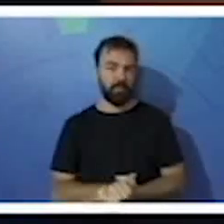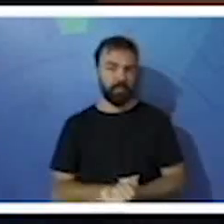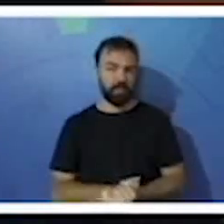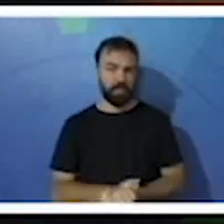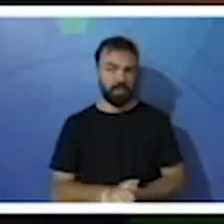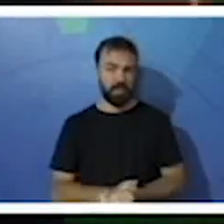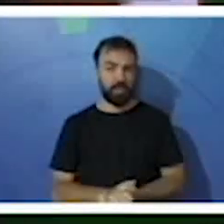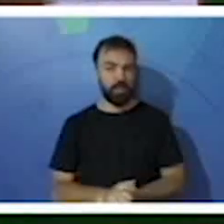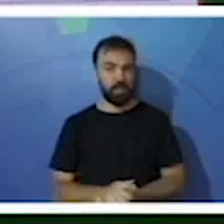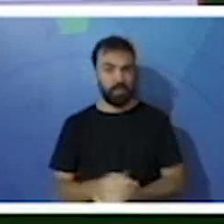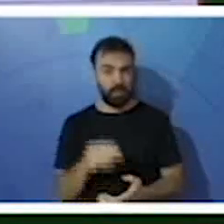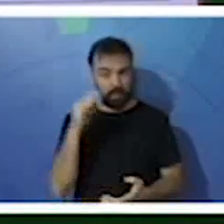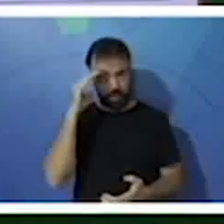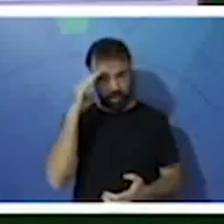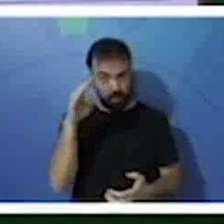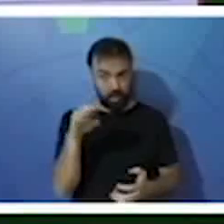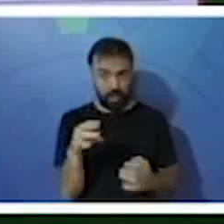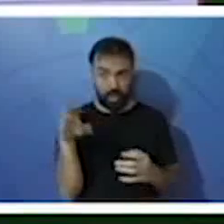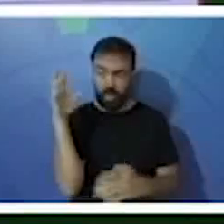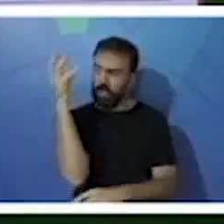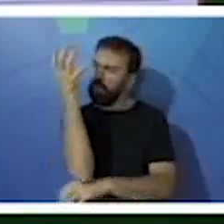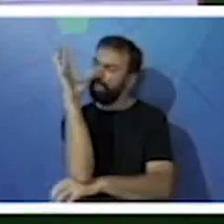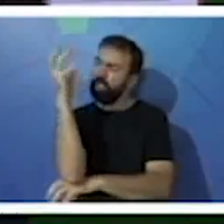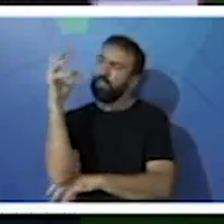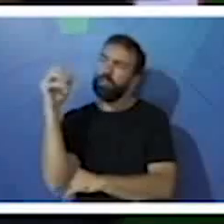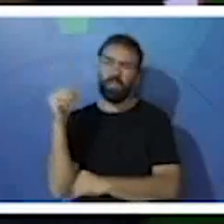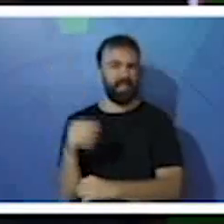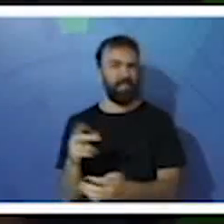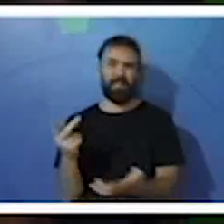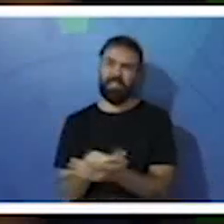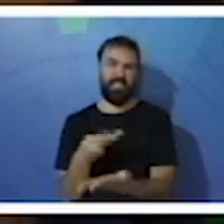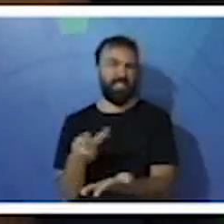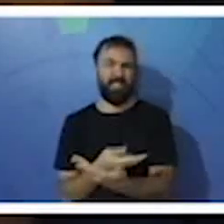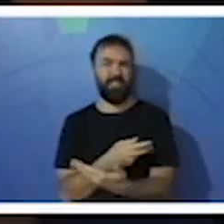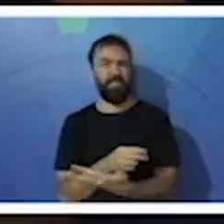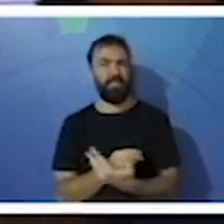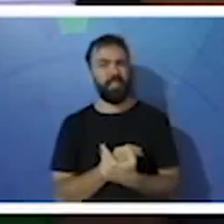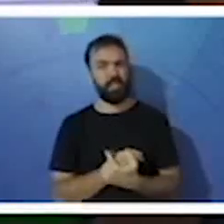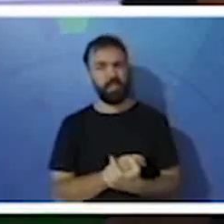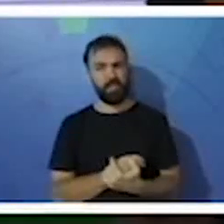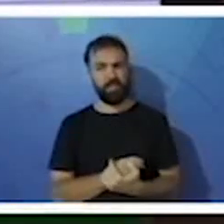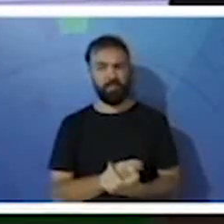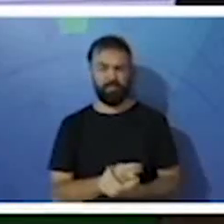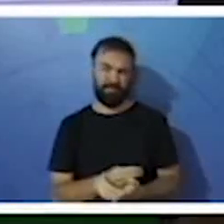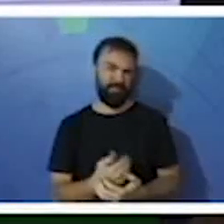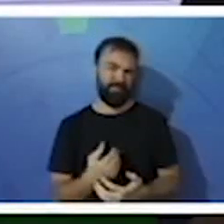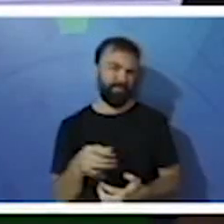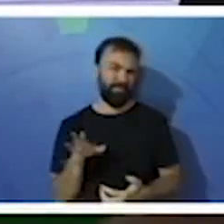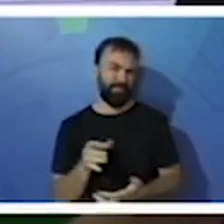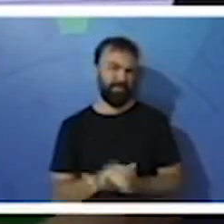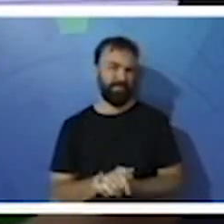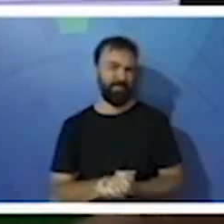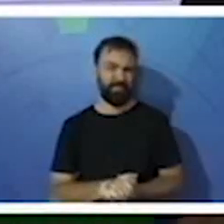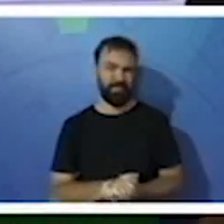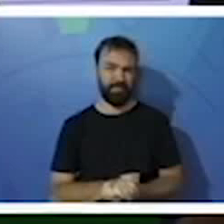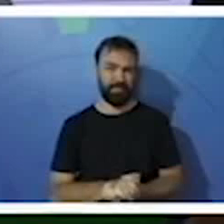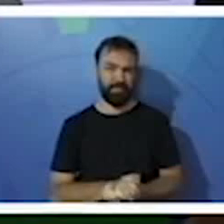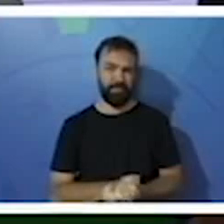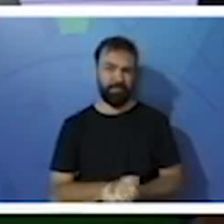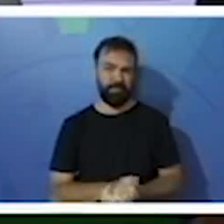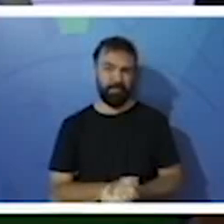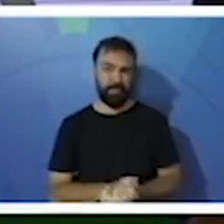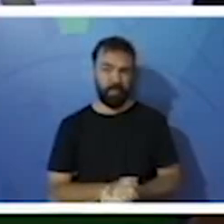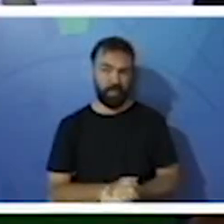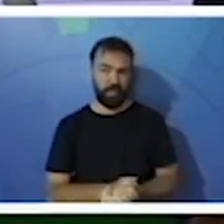acredita que a natureza está errada, olha só, e só faz tolices, será? Ah, depois de tudo isso que nós